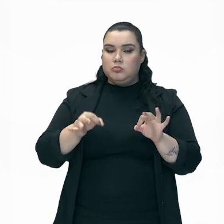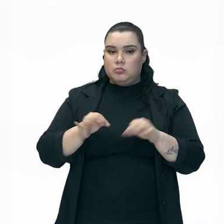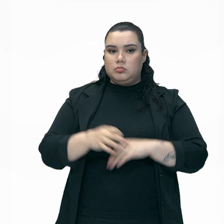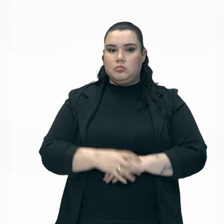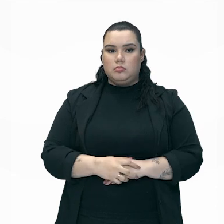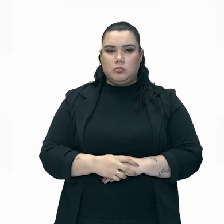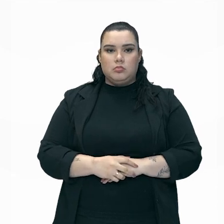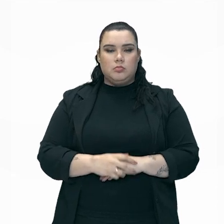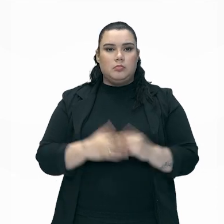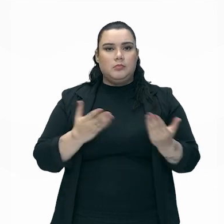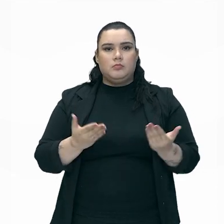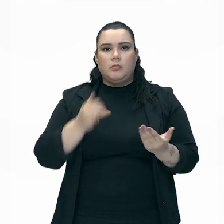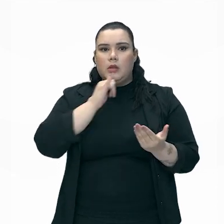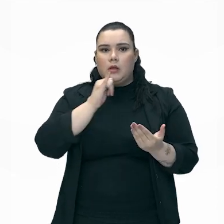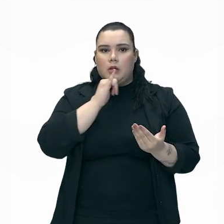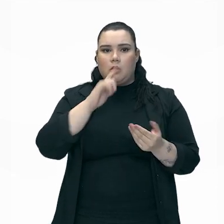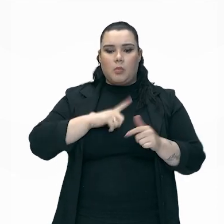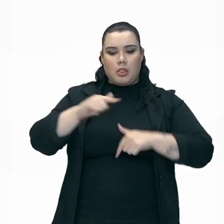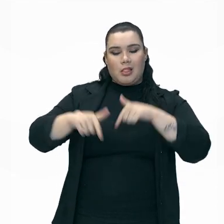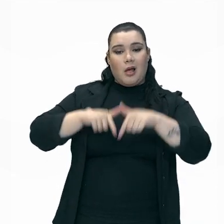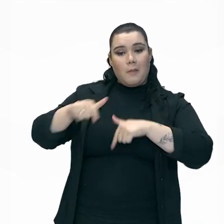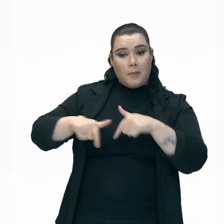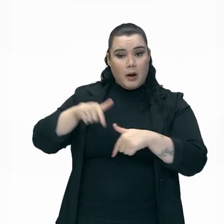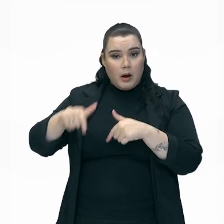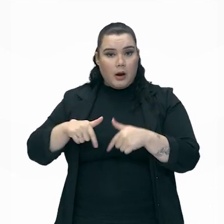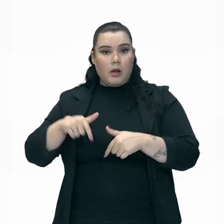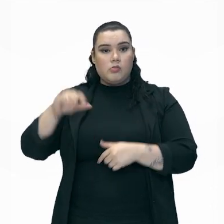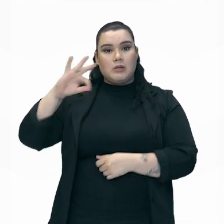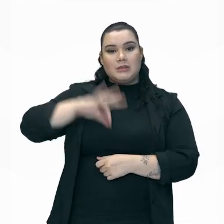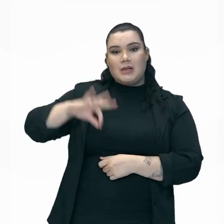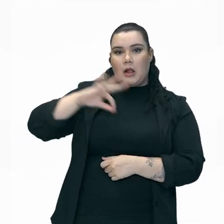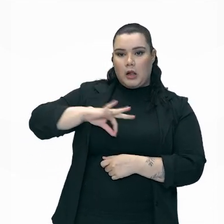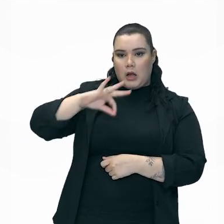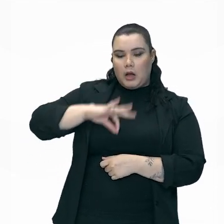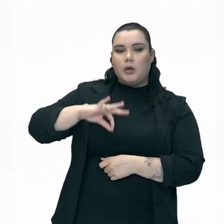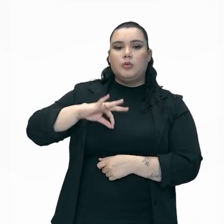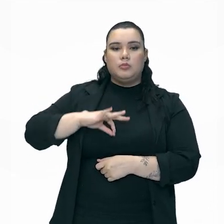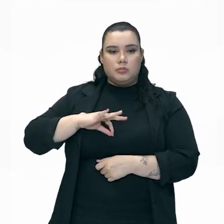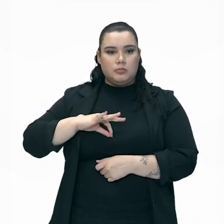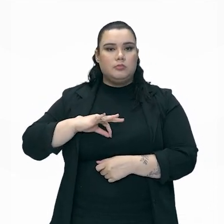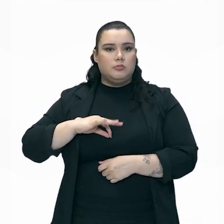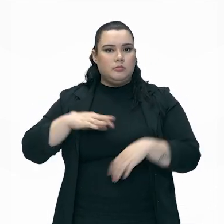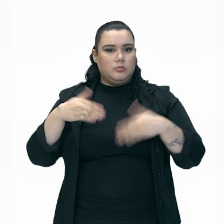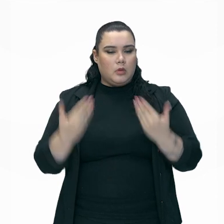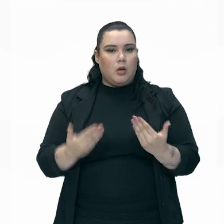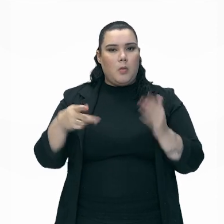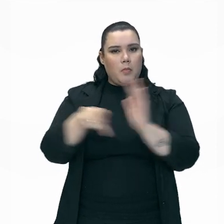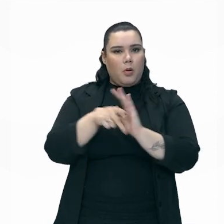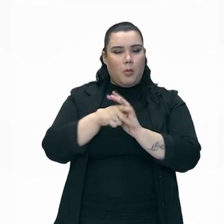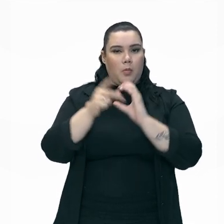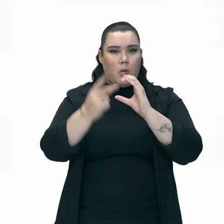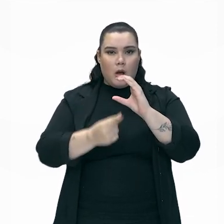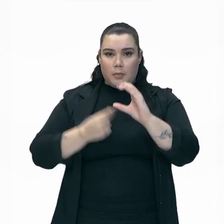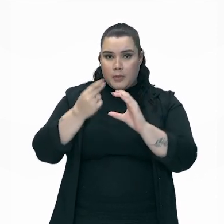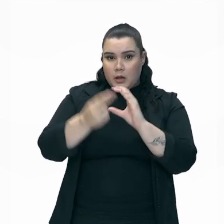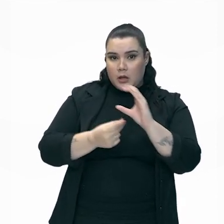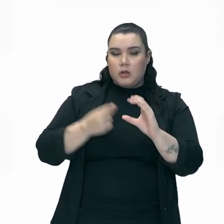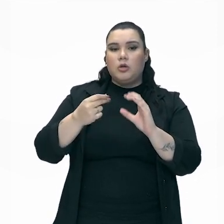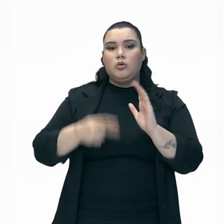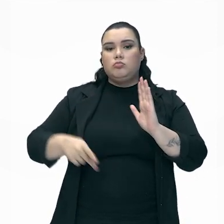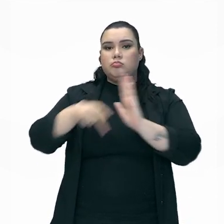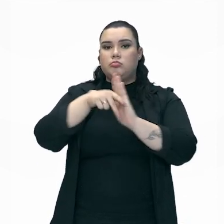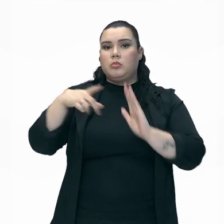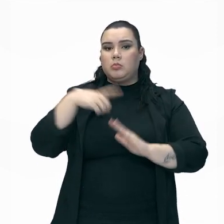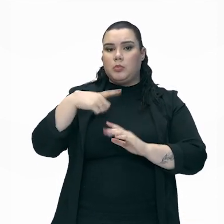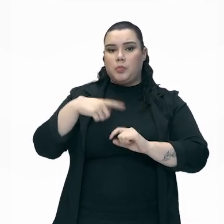para uma lógica de trabalho assalariado. Dentro da lógica capitalista, a gente observa que existe